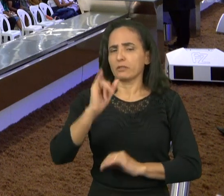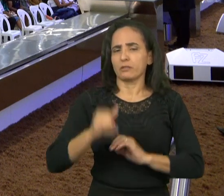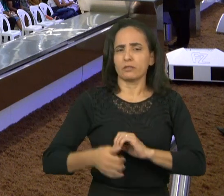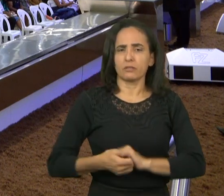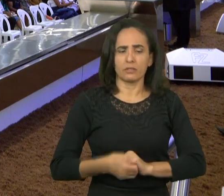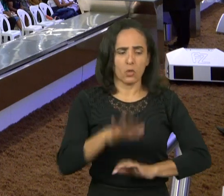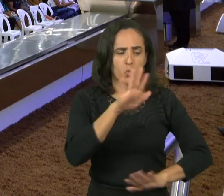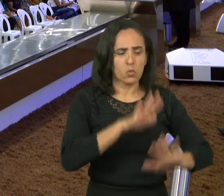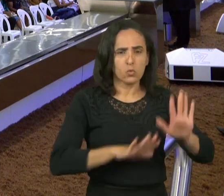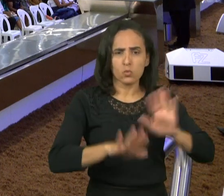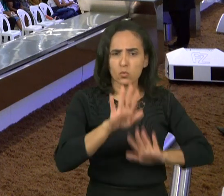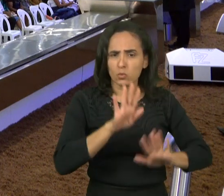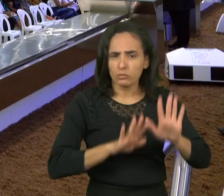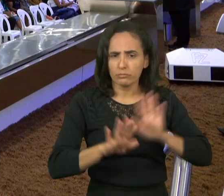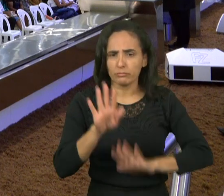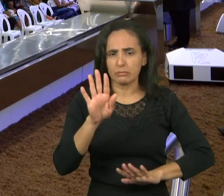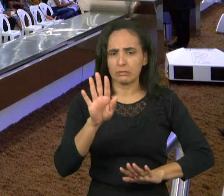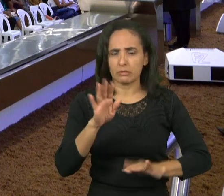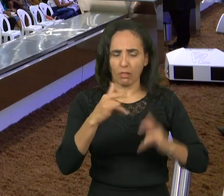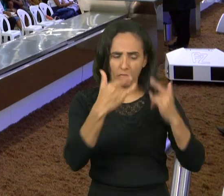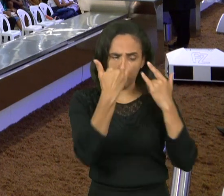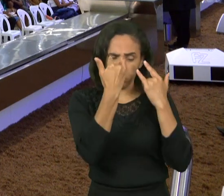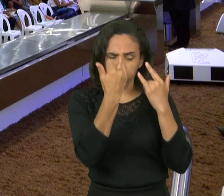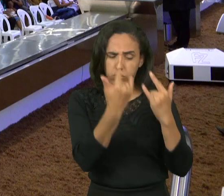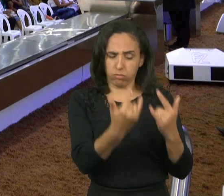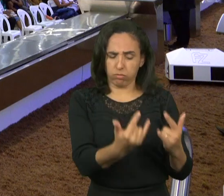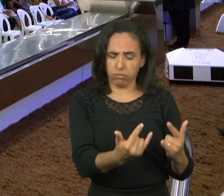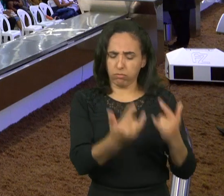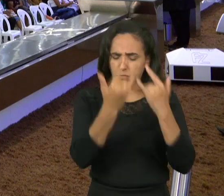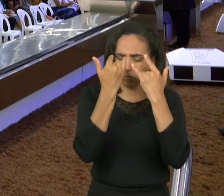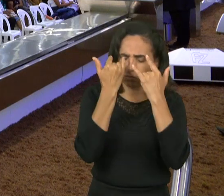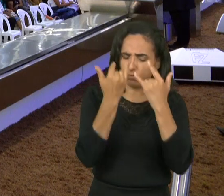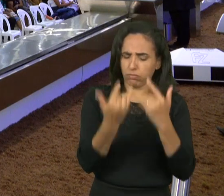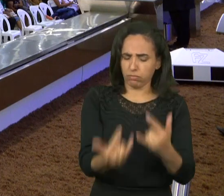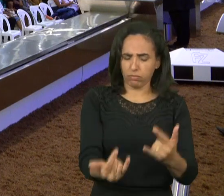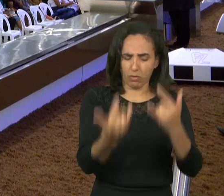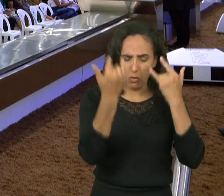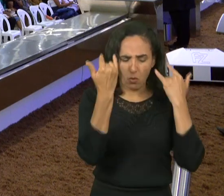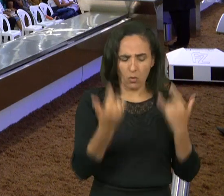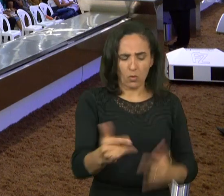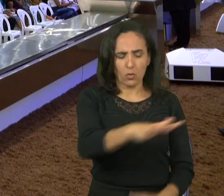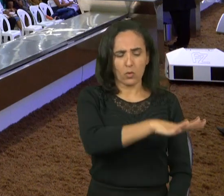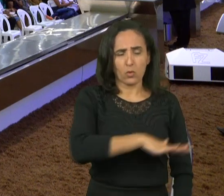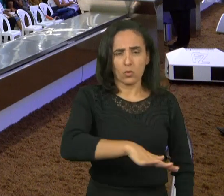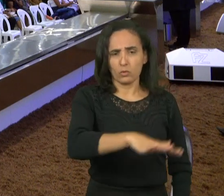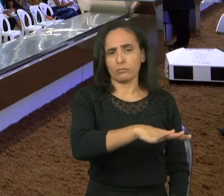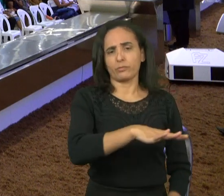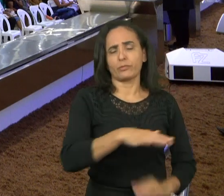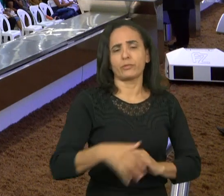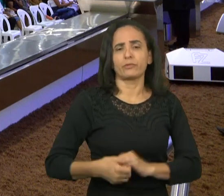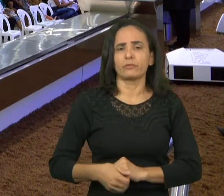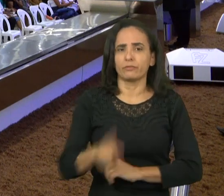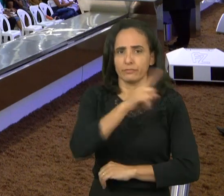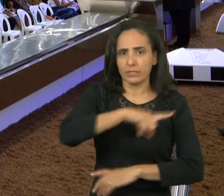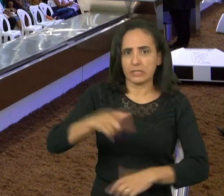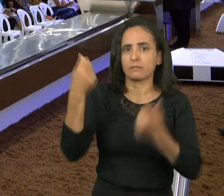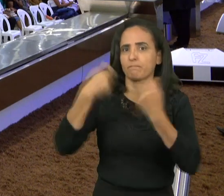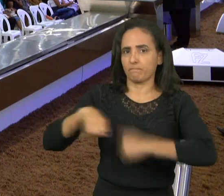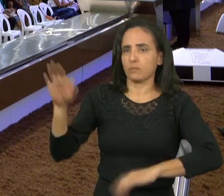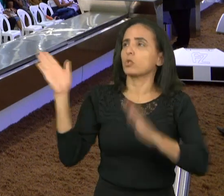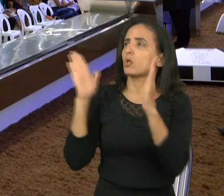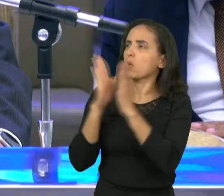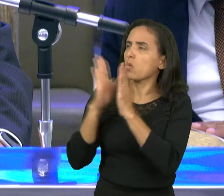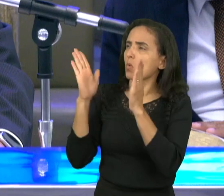laço sobre todos os que habitam na face de toda a terra. E ele diz, Vigiai, pois, em